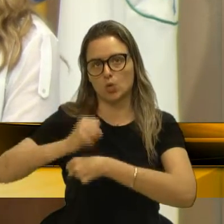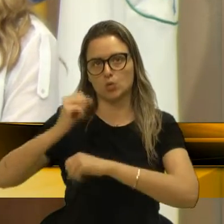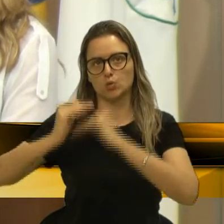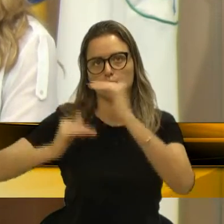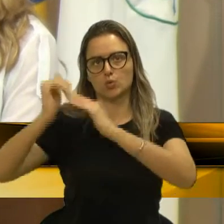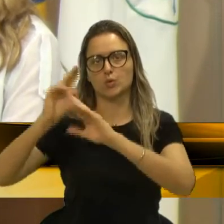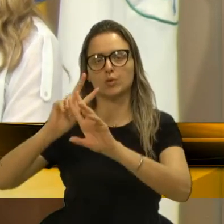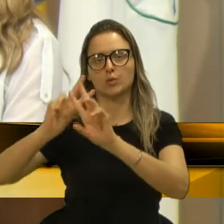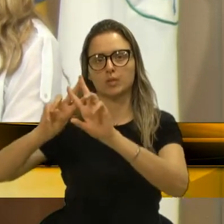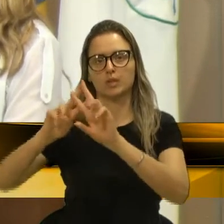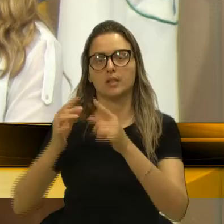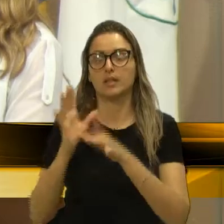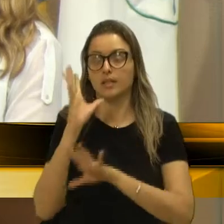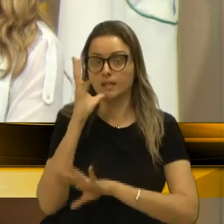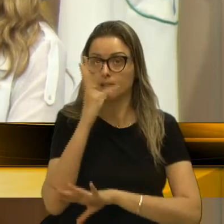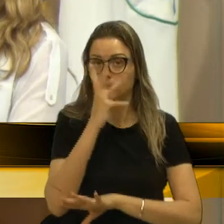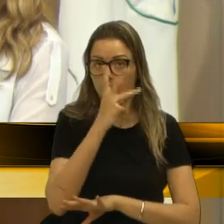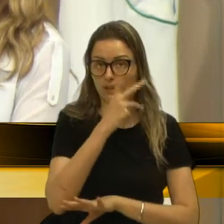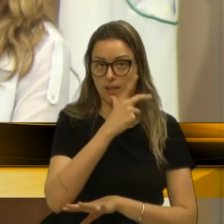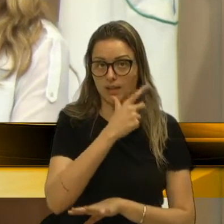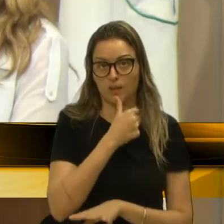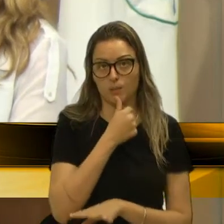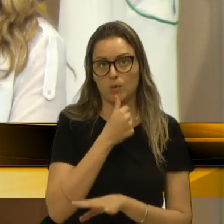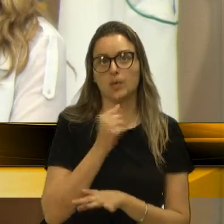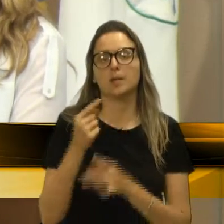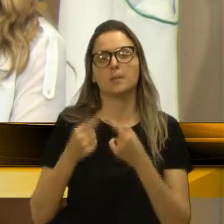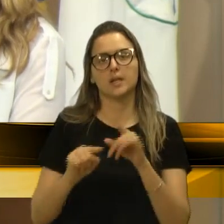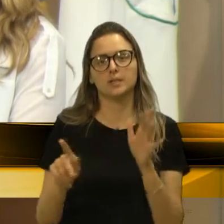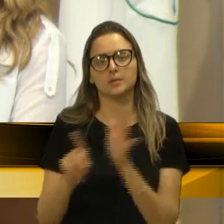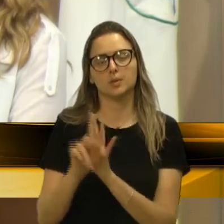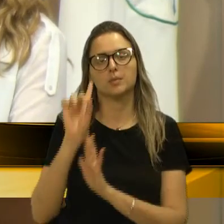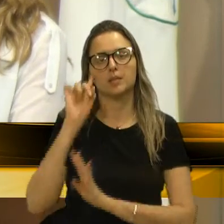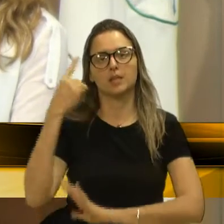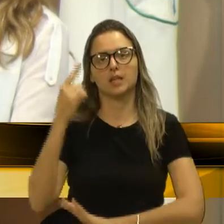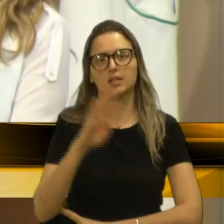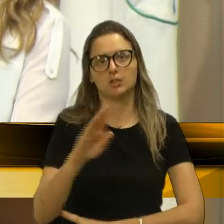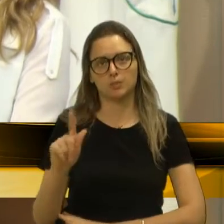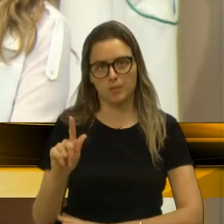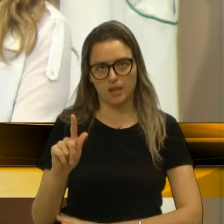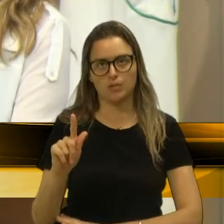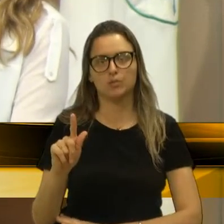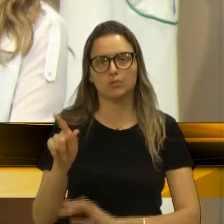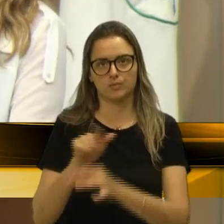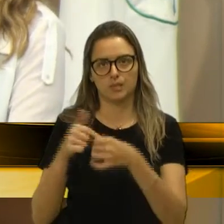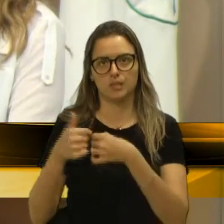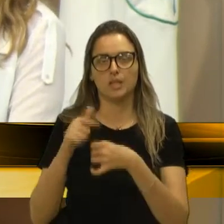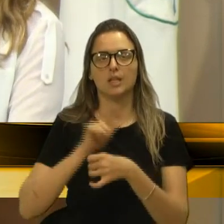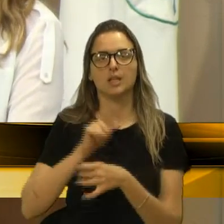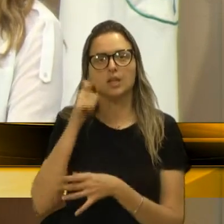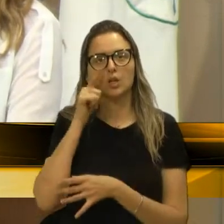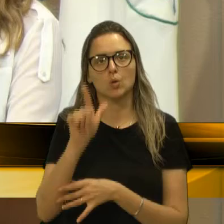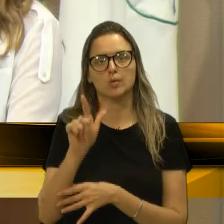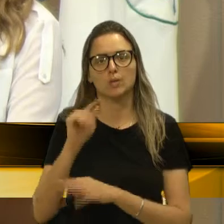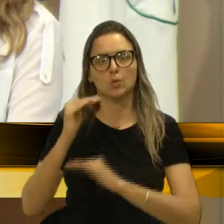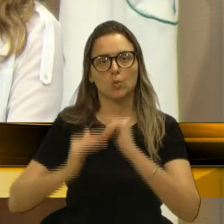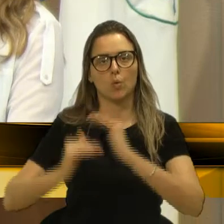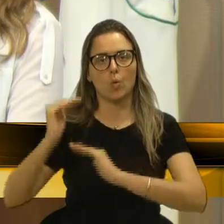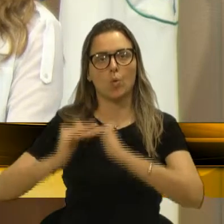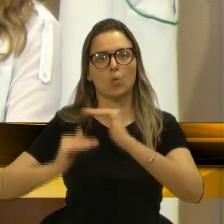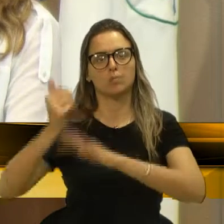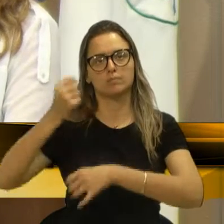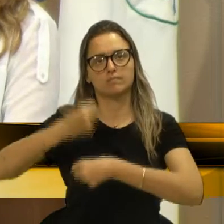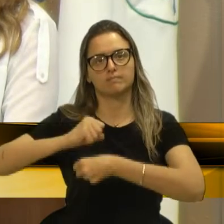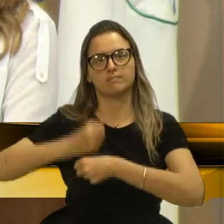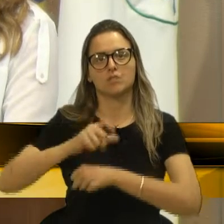um pouco, mas foi uma ideia a partir de Bento Gonçalves, que se viabilizou essa possibilidade de